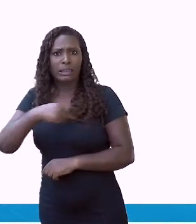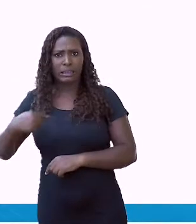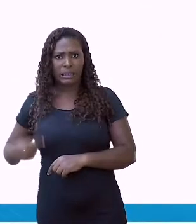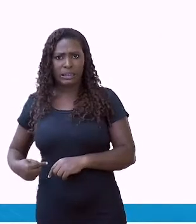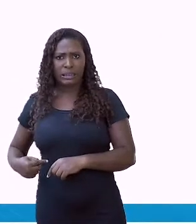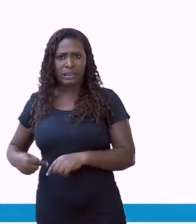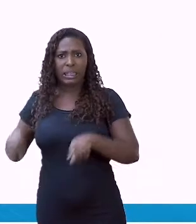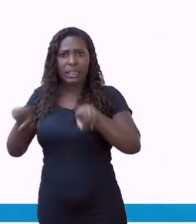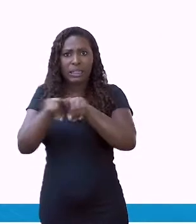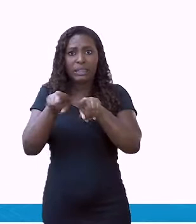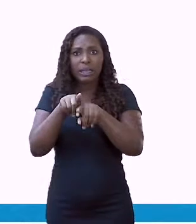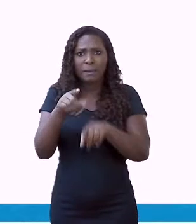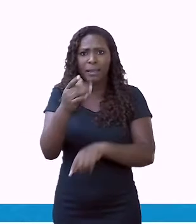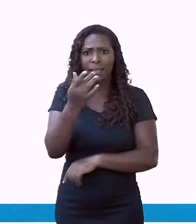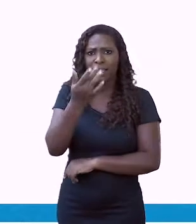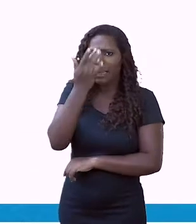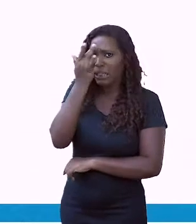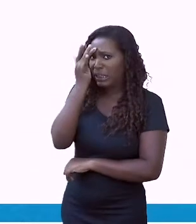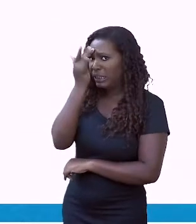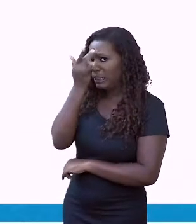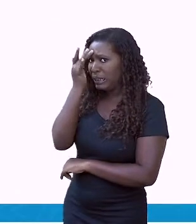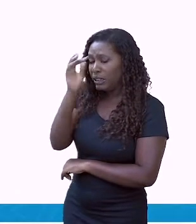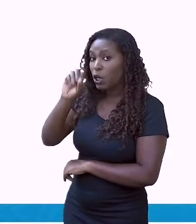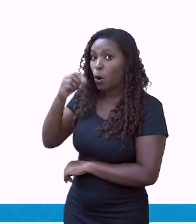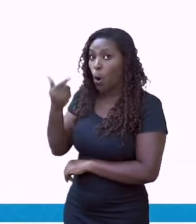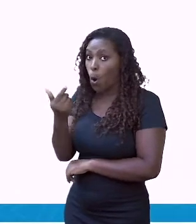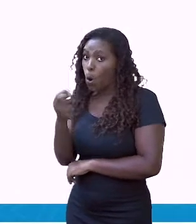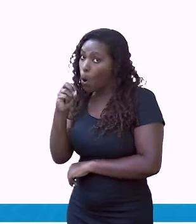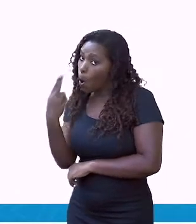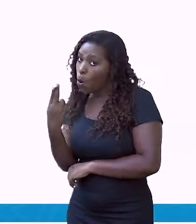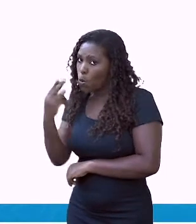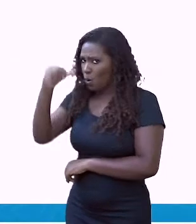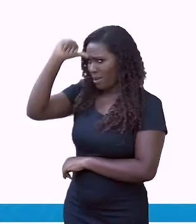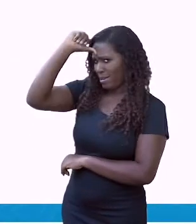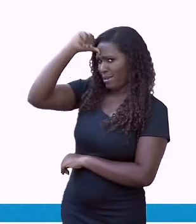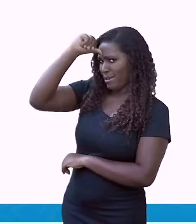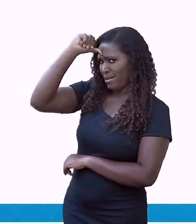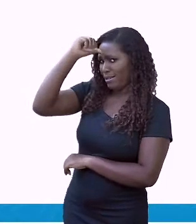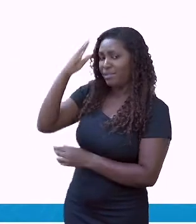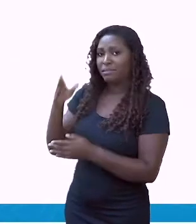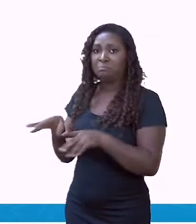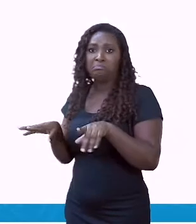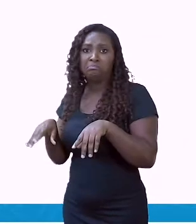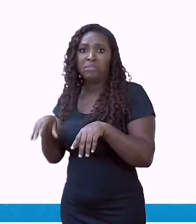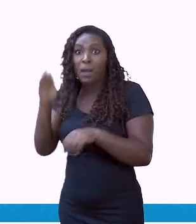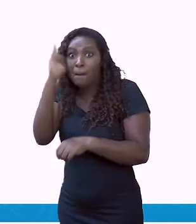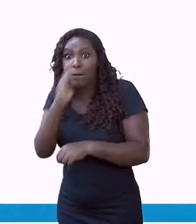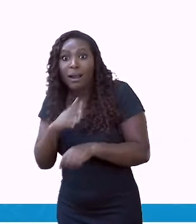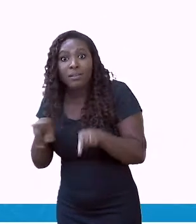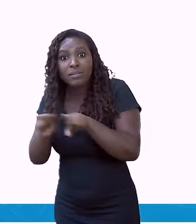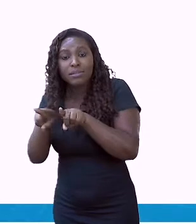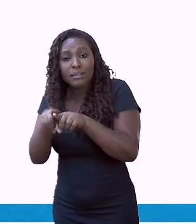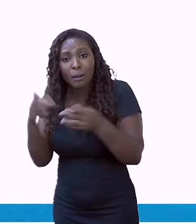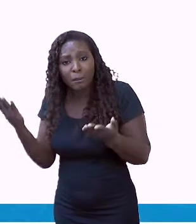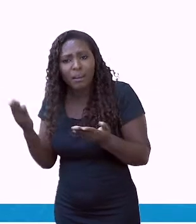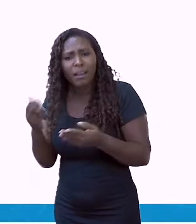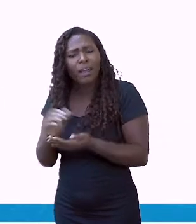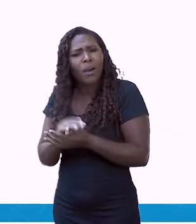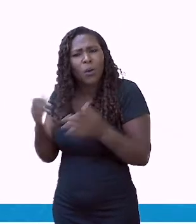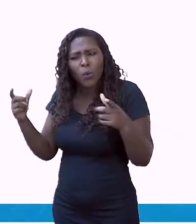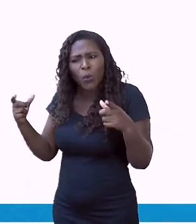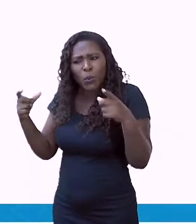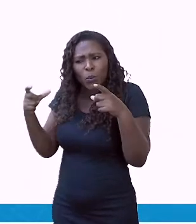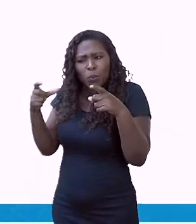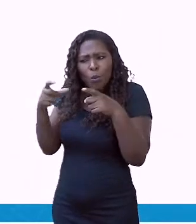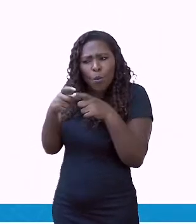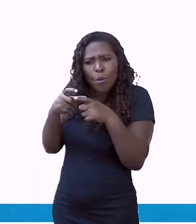Brasil também mudou até a sua forma. Então, por quê? Porque esse mapa, ele foi